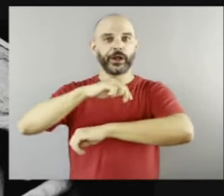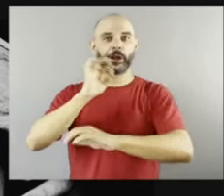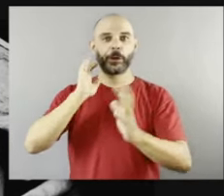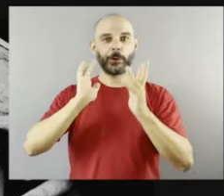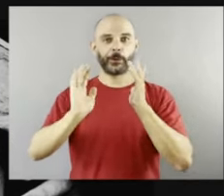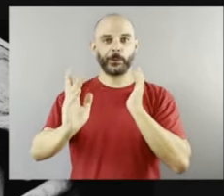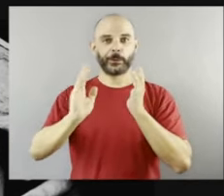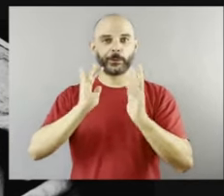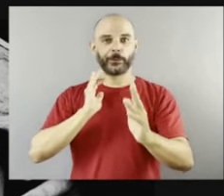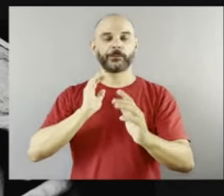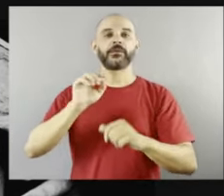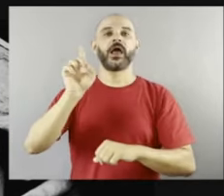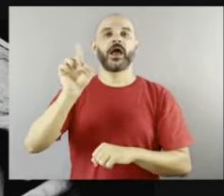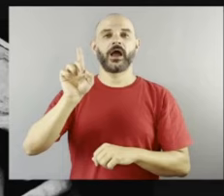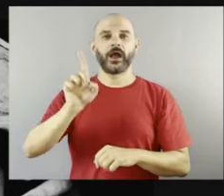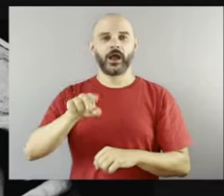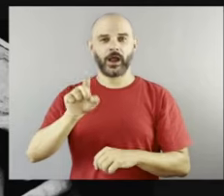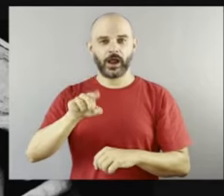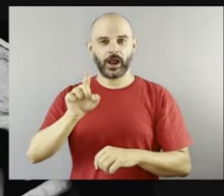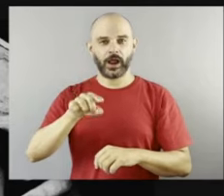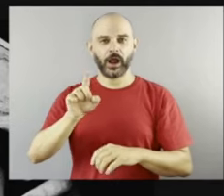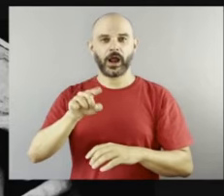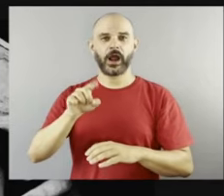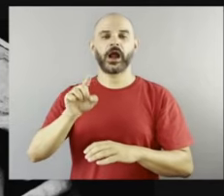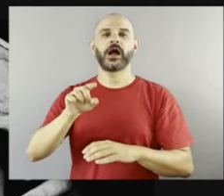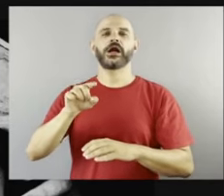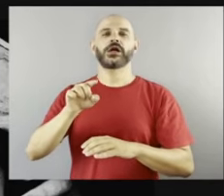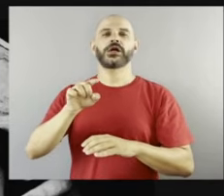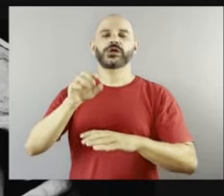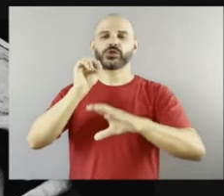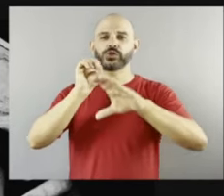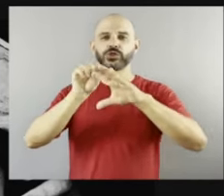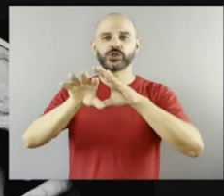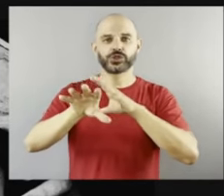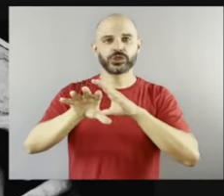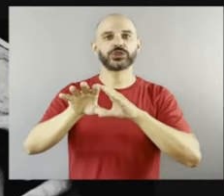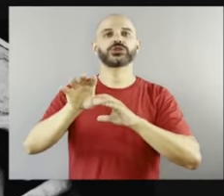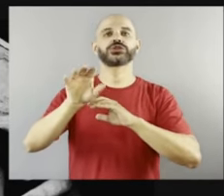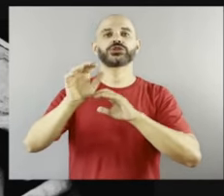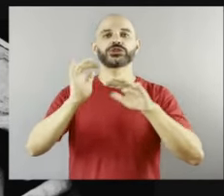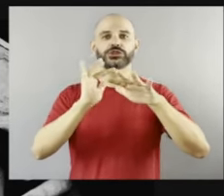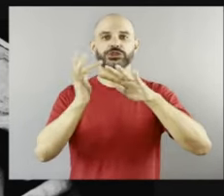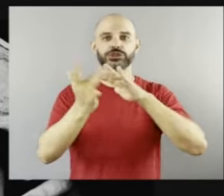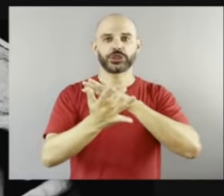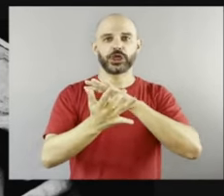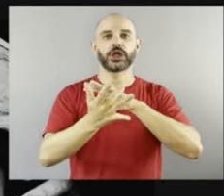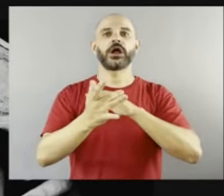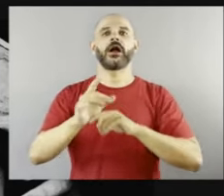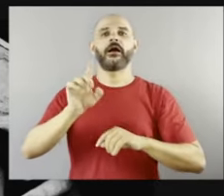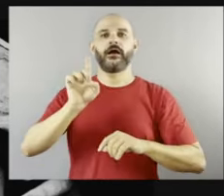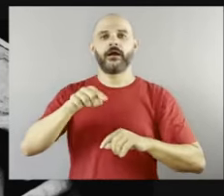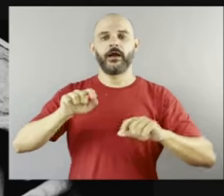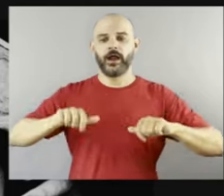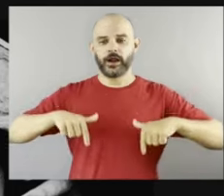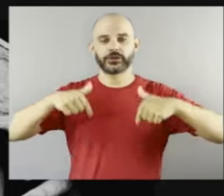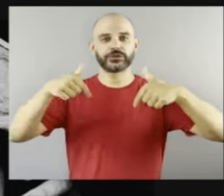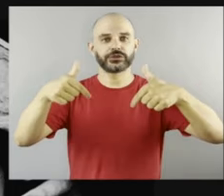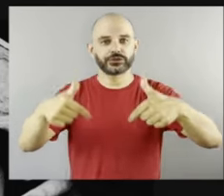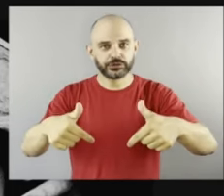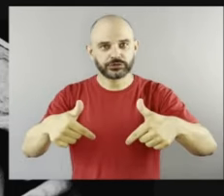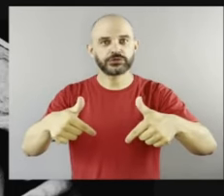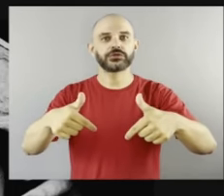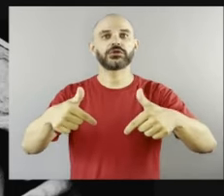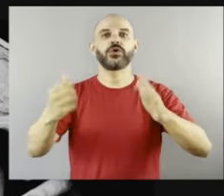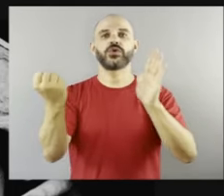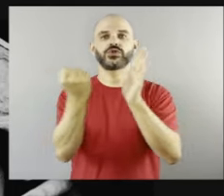é influente digital, ela é ativista do Instituto Meta Social, que tem o